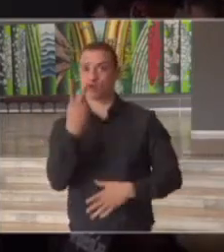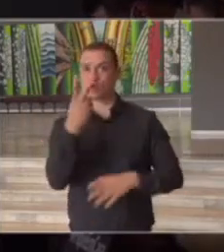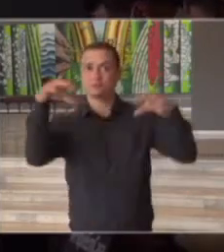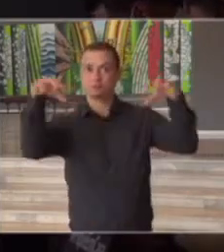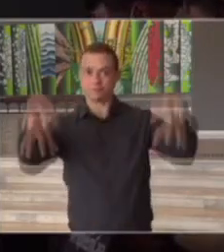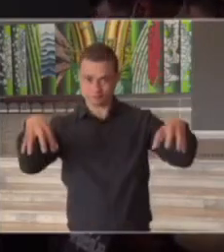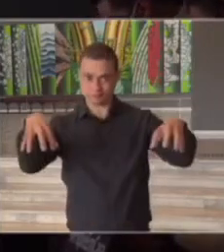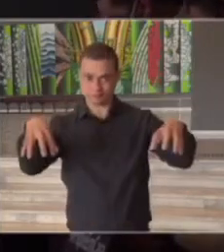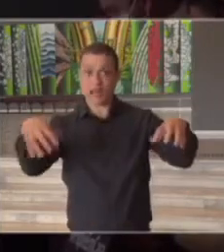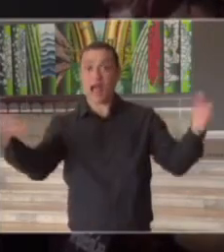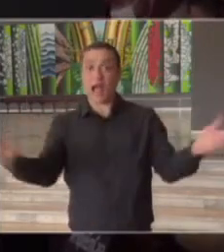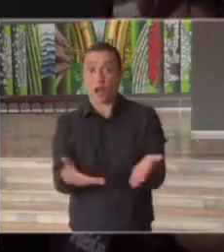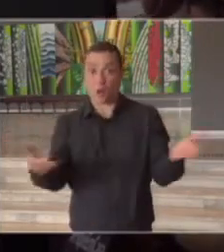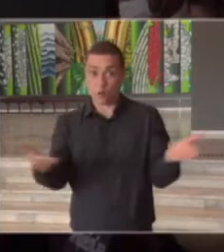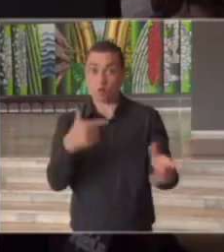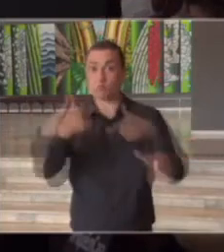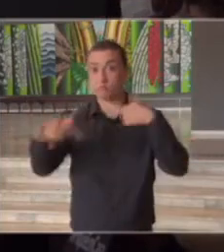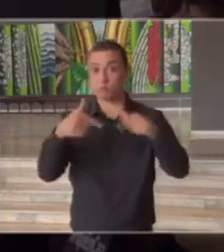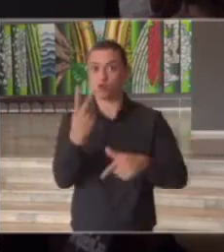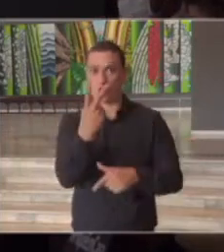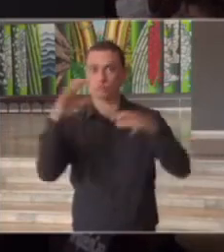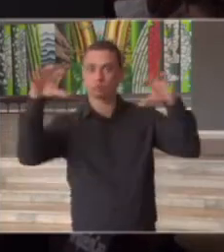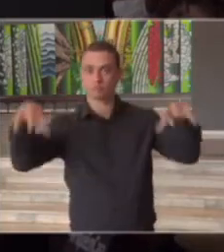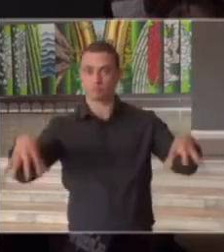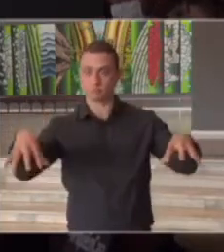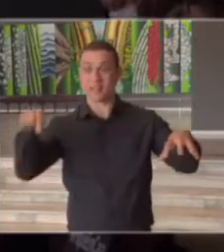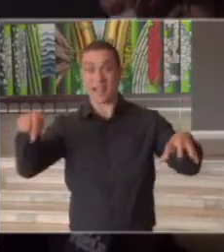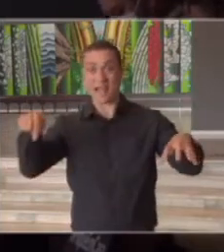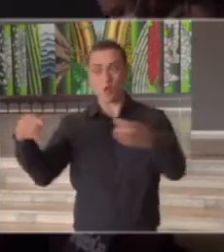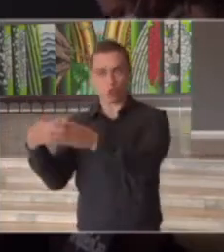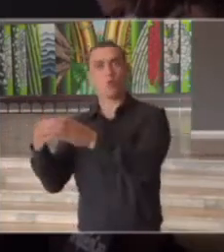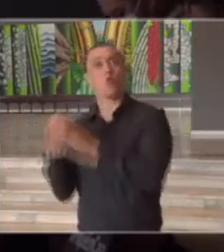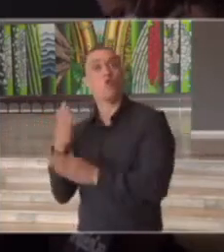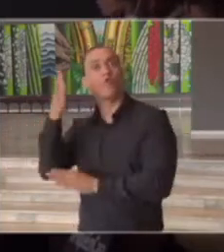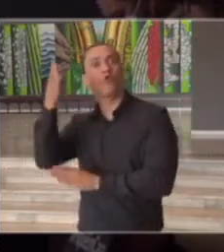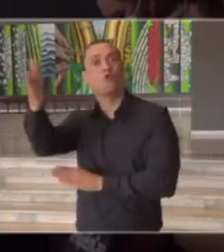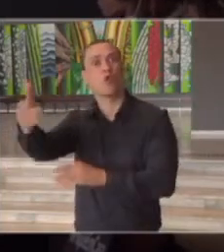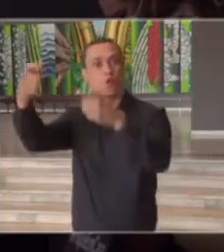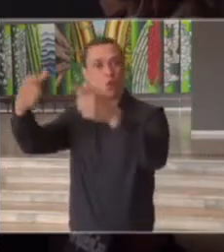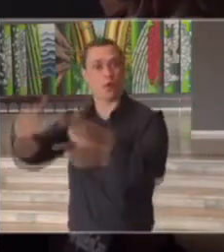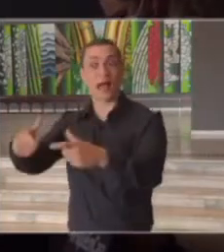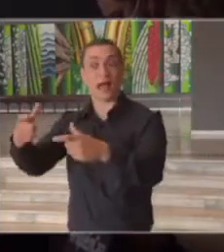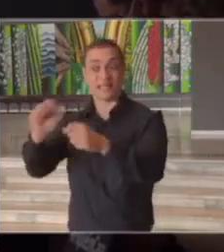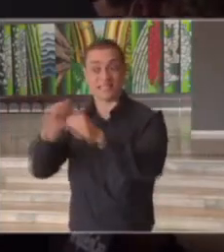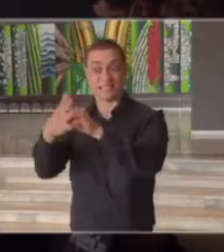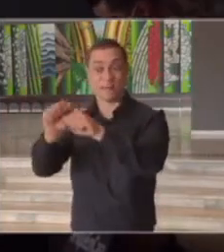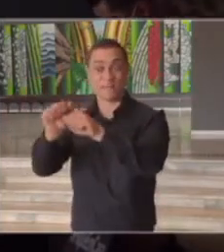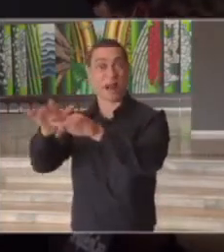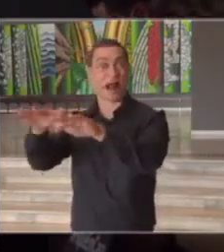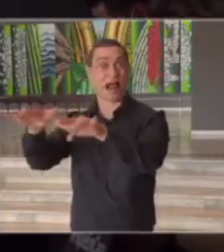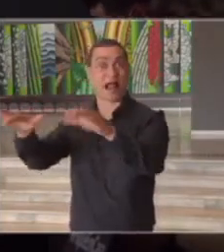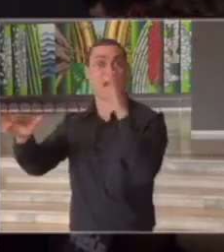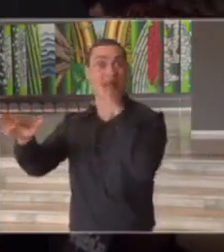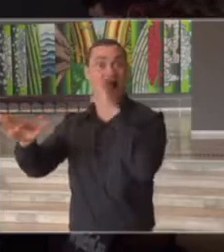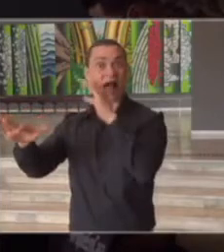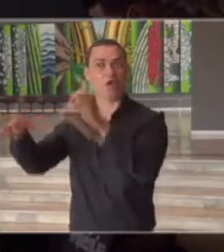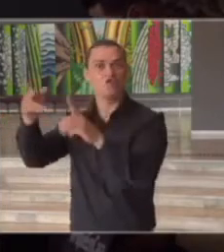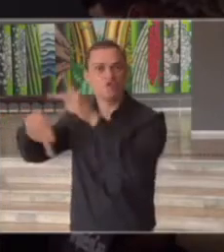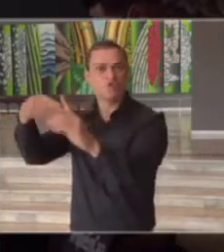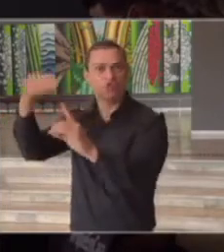nesse momento que vão nos locais onde existem surtos e populações vulneráveis